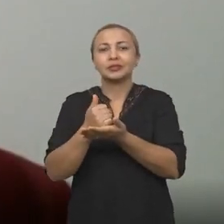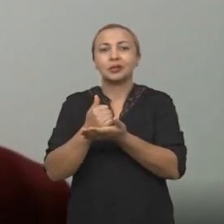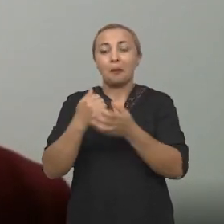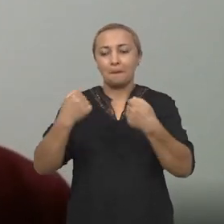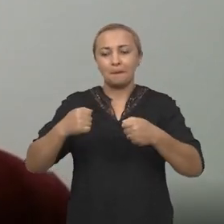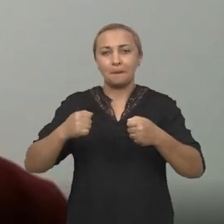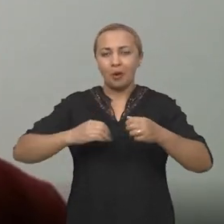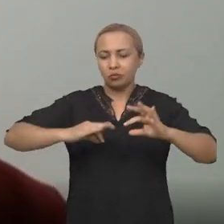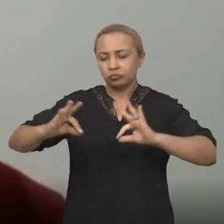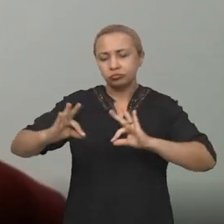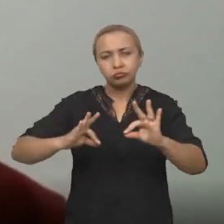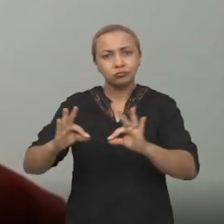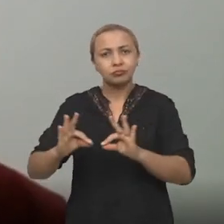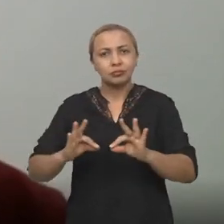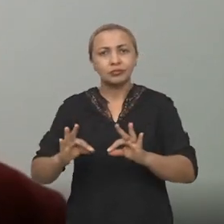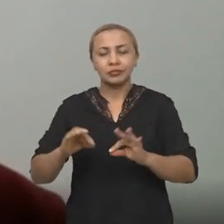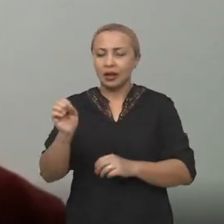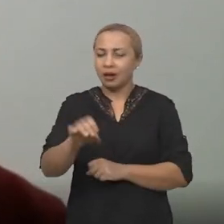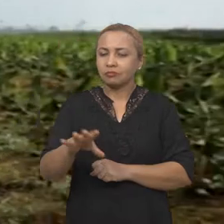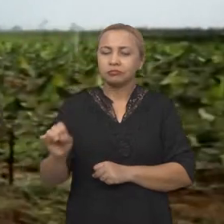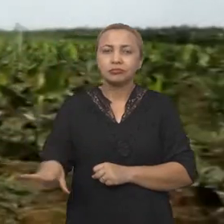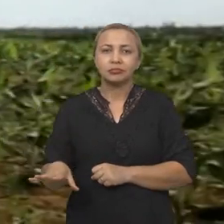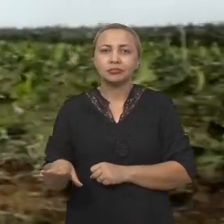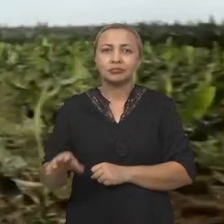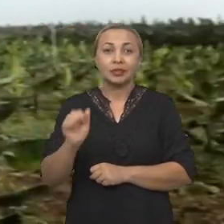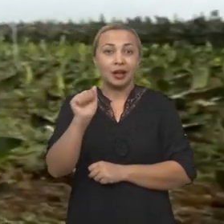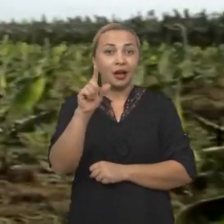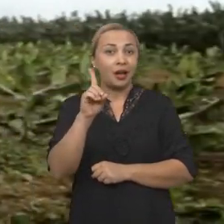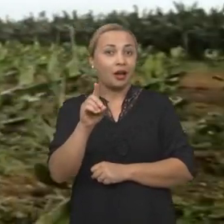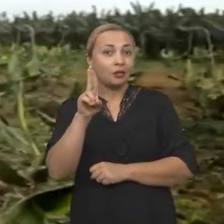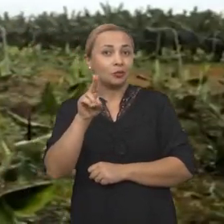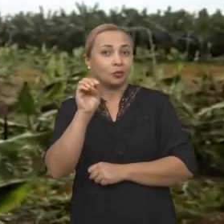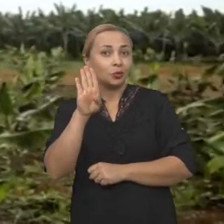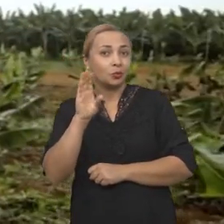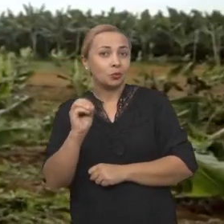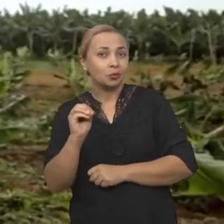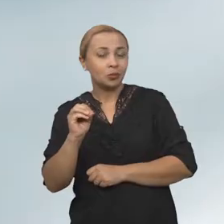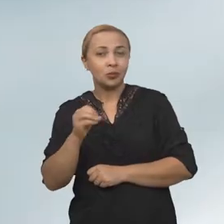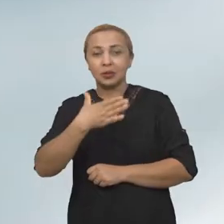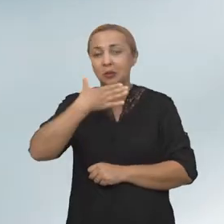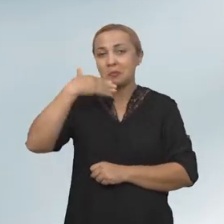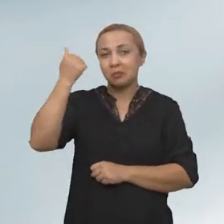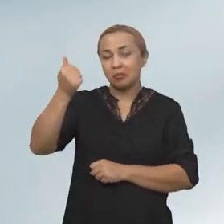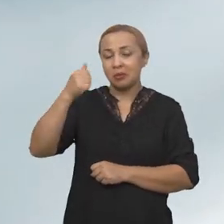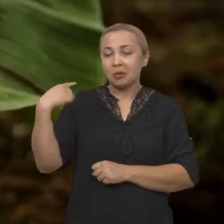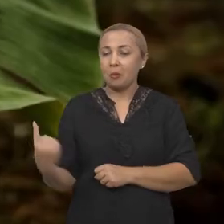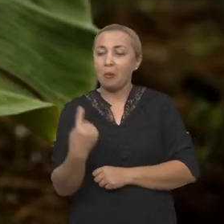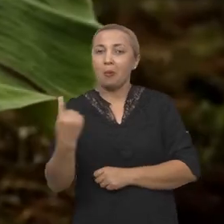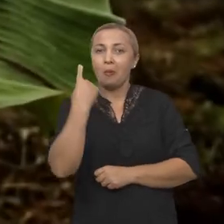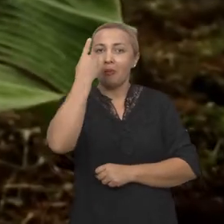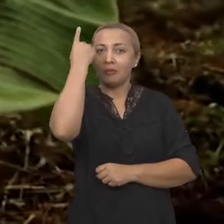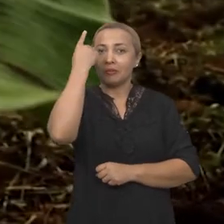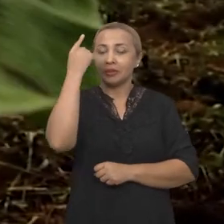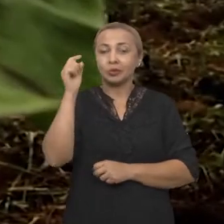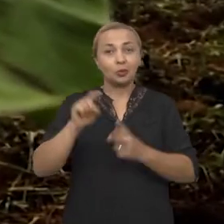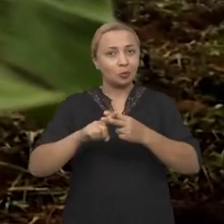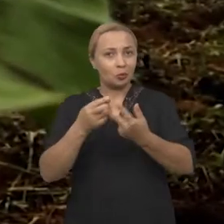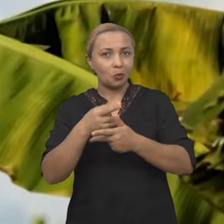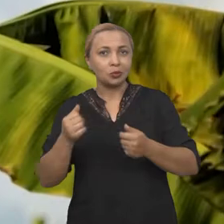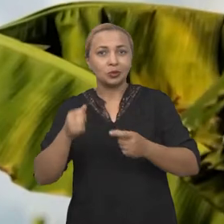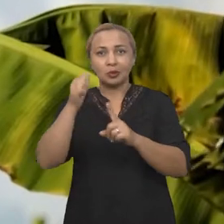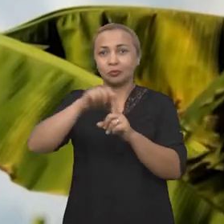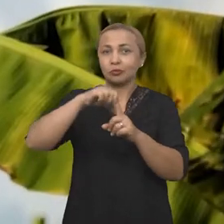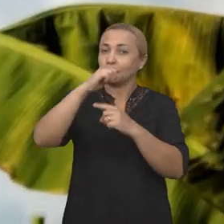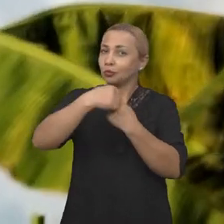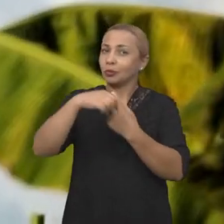manejar a sua adubação. A adubação correta resulta em um aumento na produtividade das bananeiras. O produtor